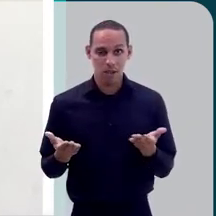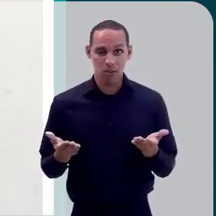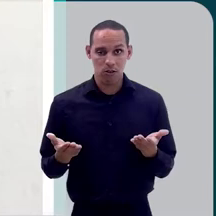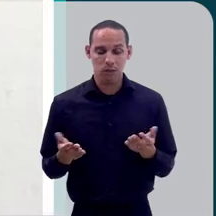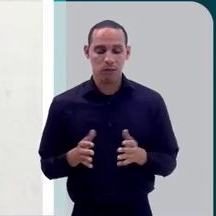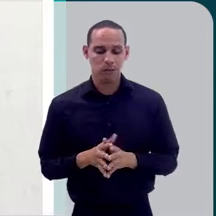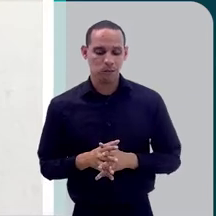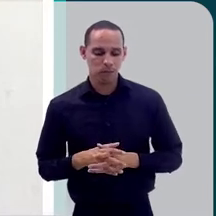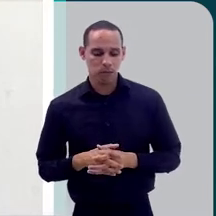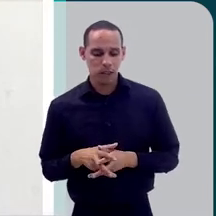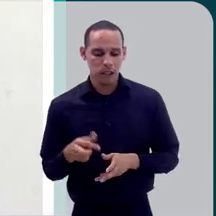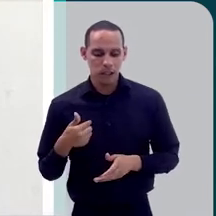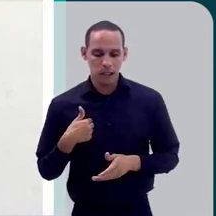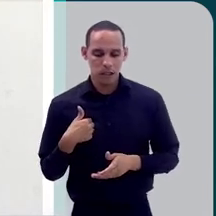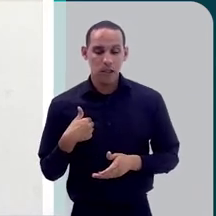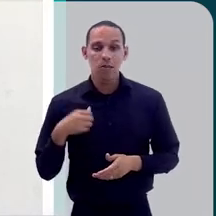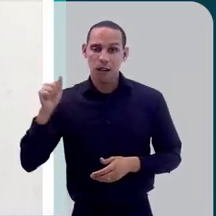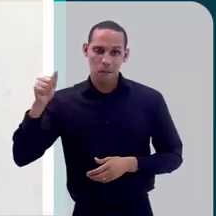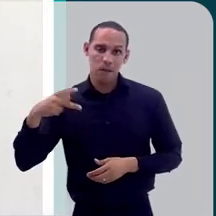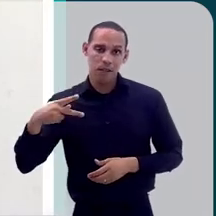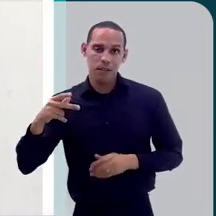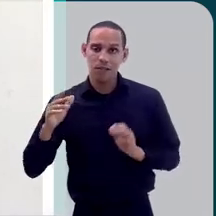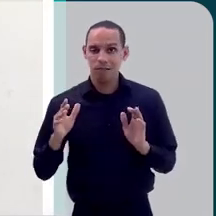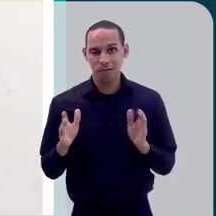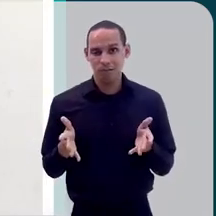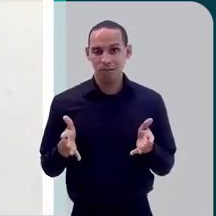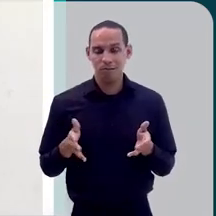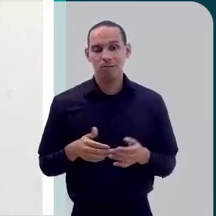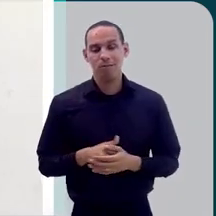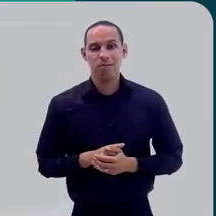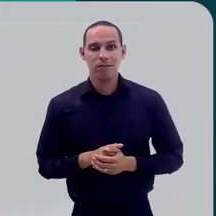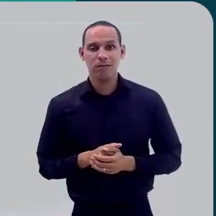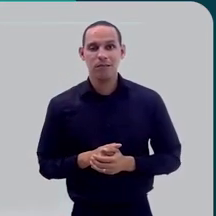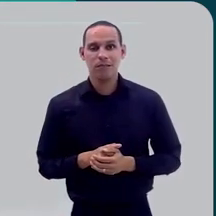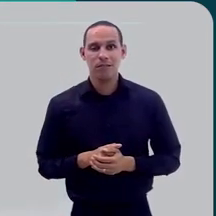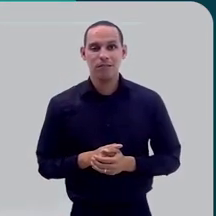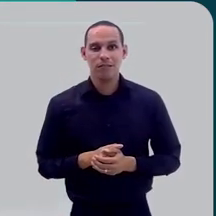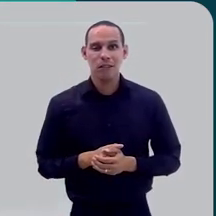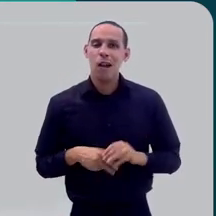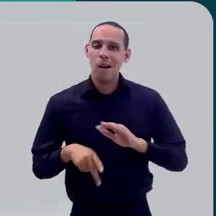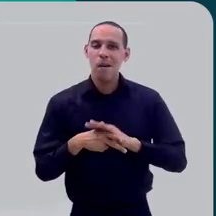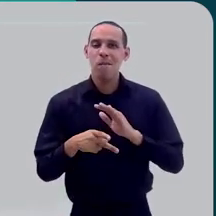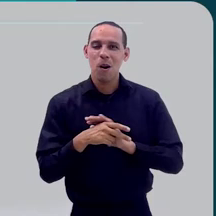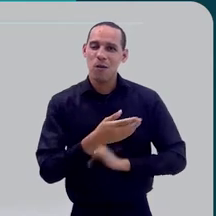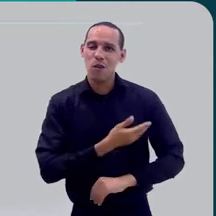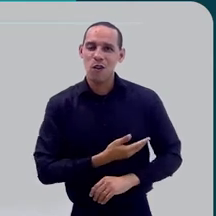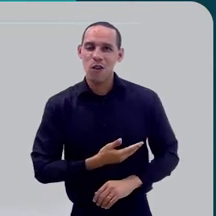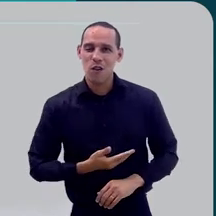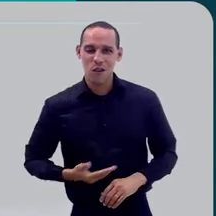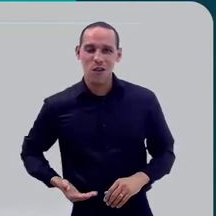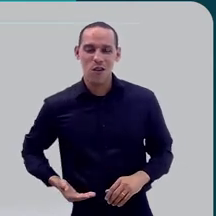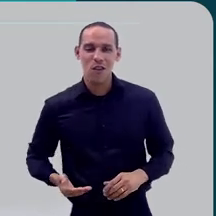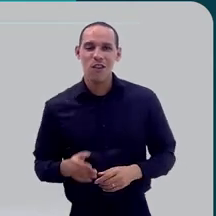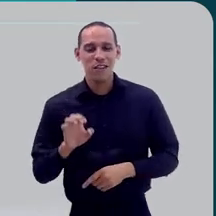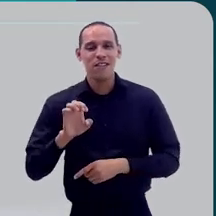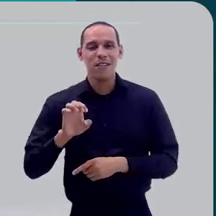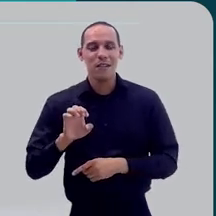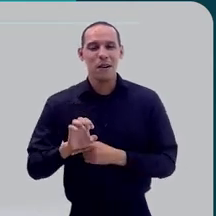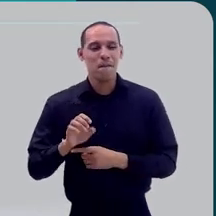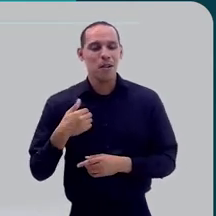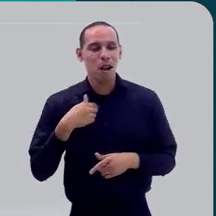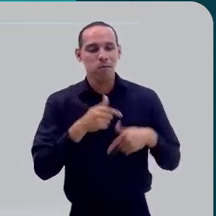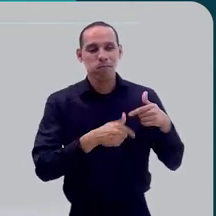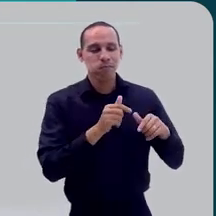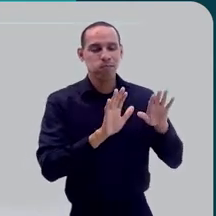Assim, eu agora estou aposentada do ambulatório do Estado. Mas quando eu